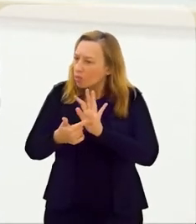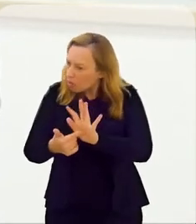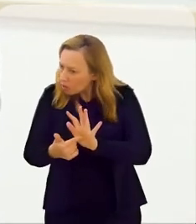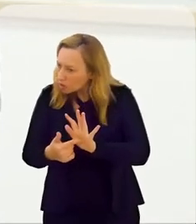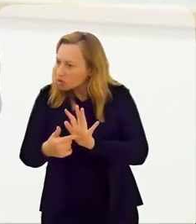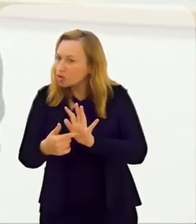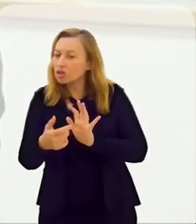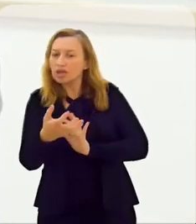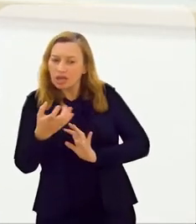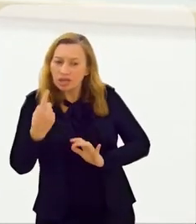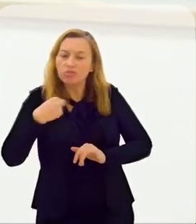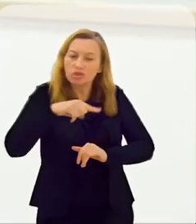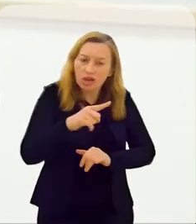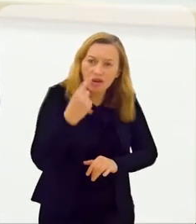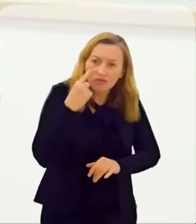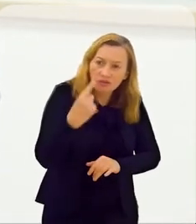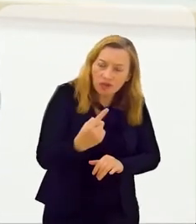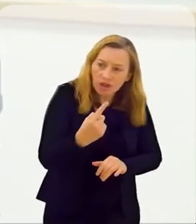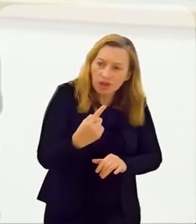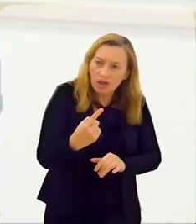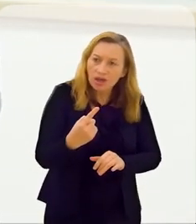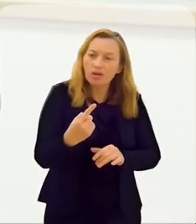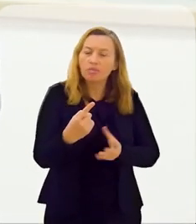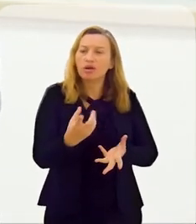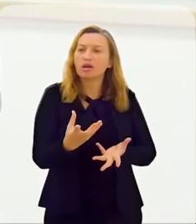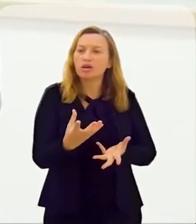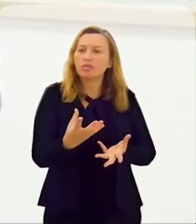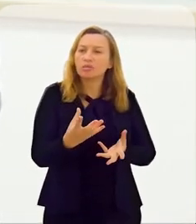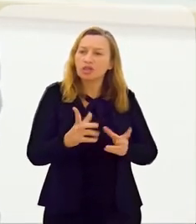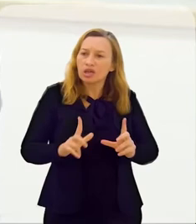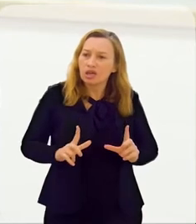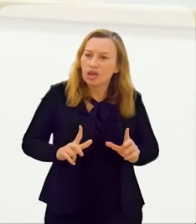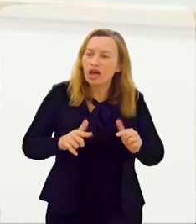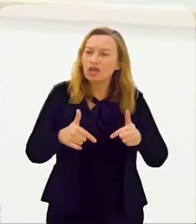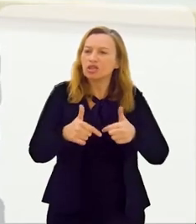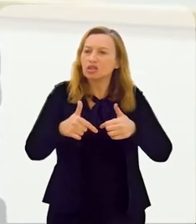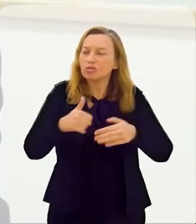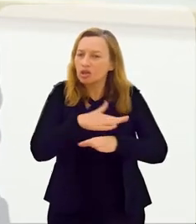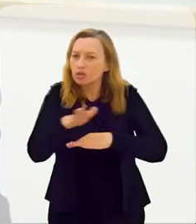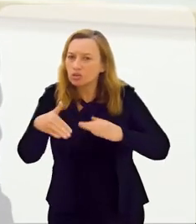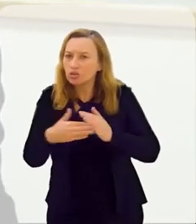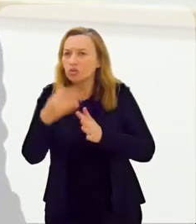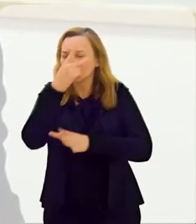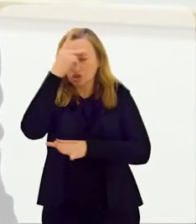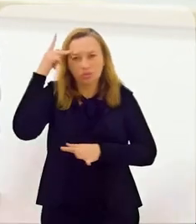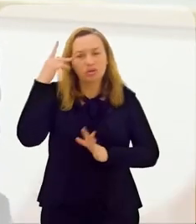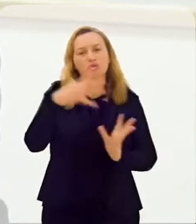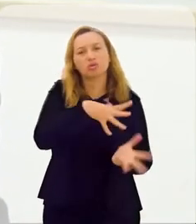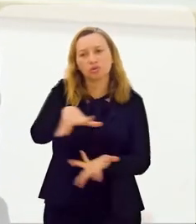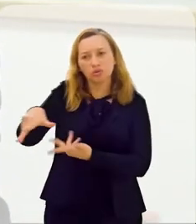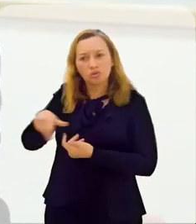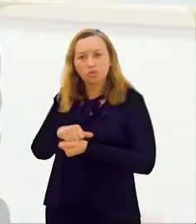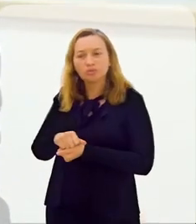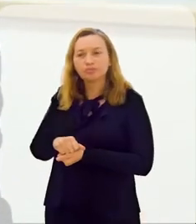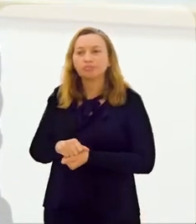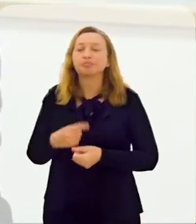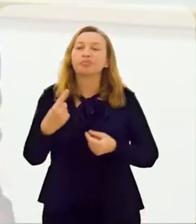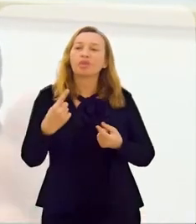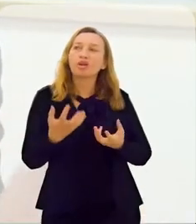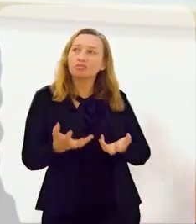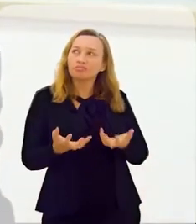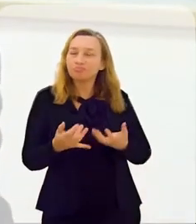Nos sinaliza que nós vamos lá, queremos documentar para poder colocar para toda a sociedade,